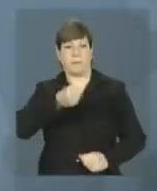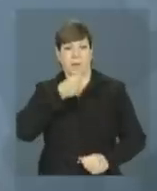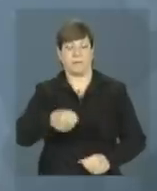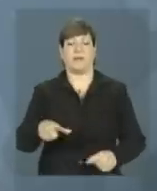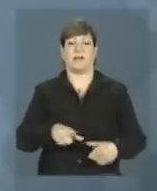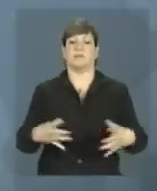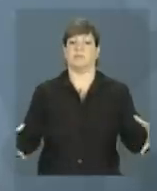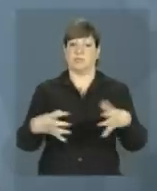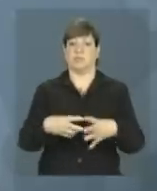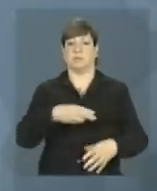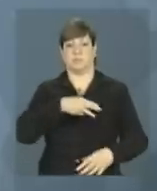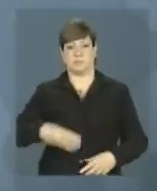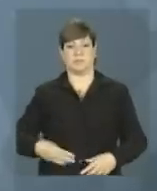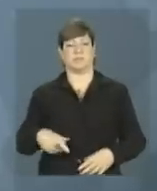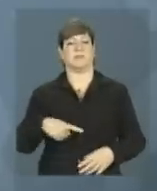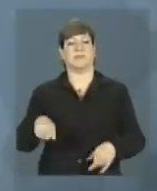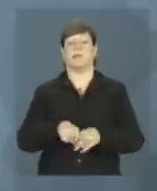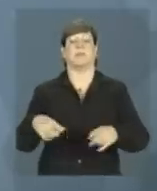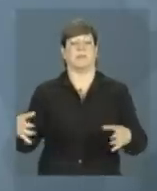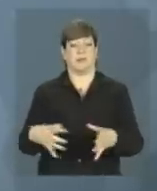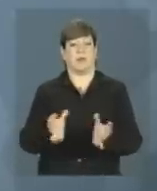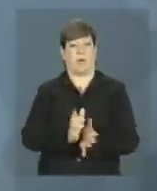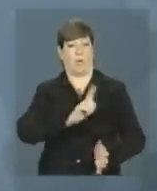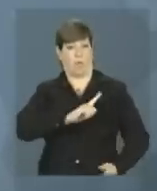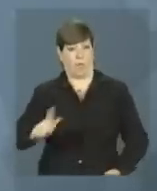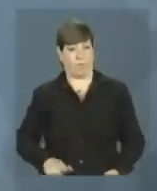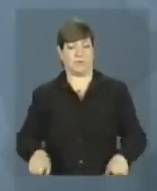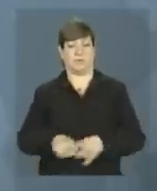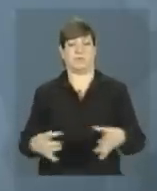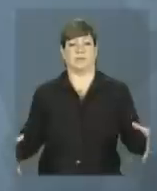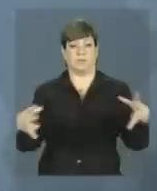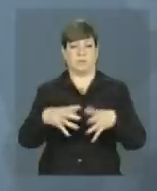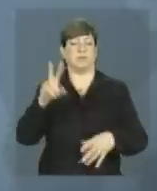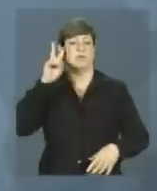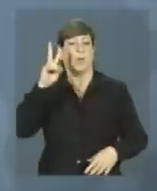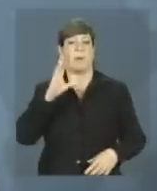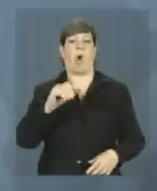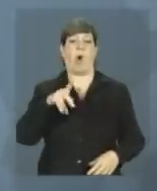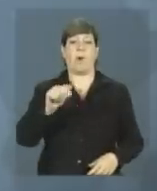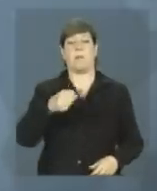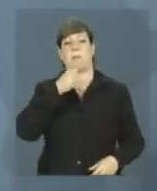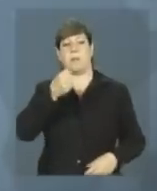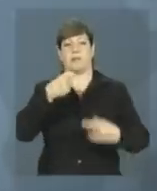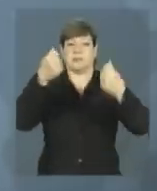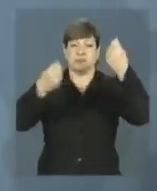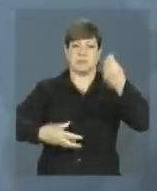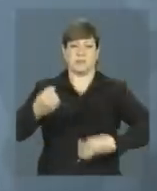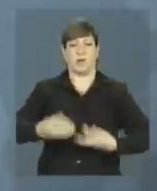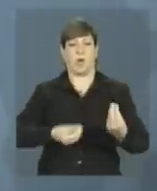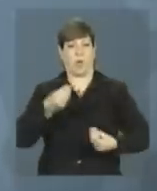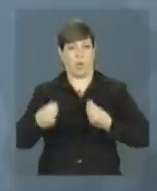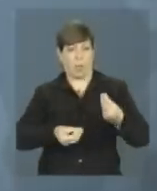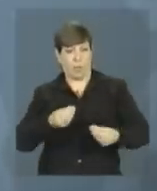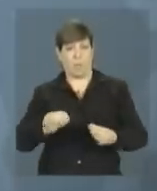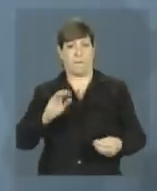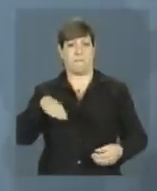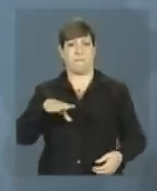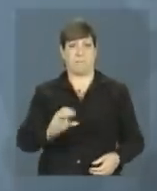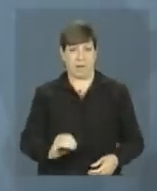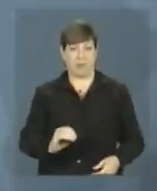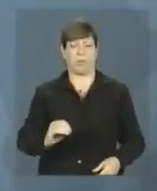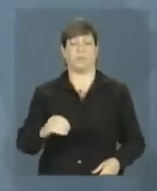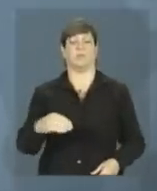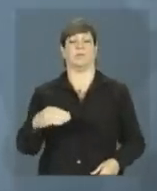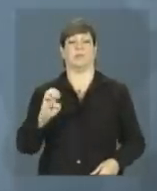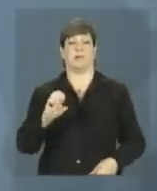presidenta nesta viagem e comentou questões ligadas à Copa de 2014 e ao Banrisul, banco do estado do Rio